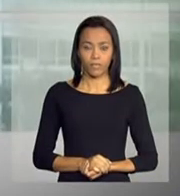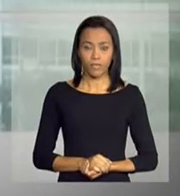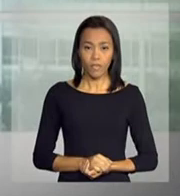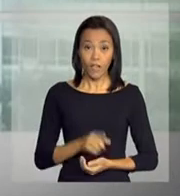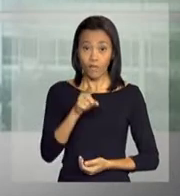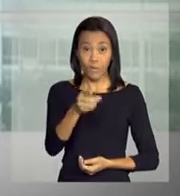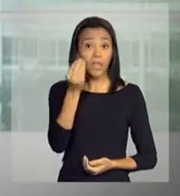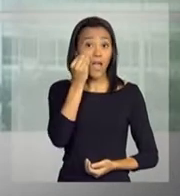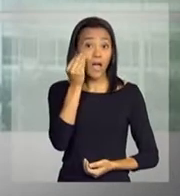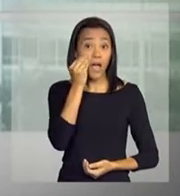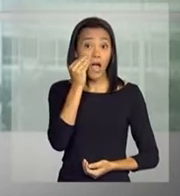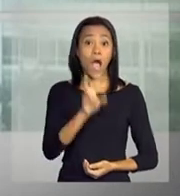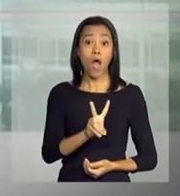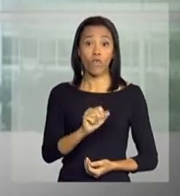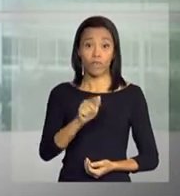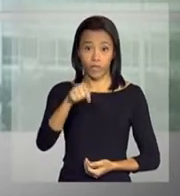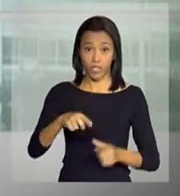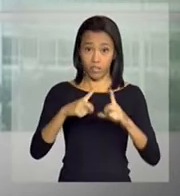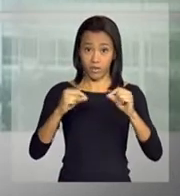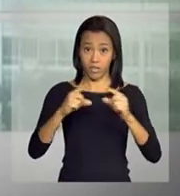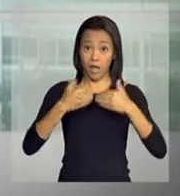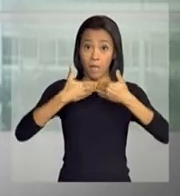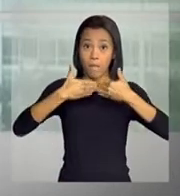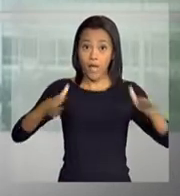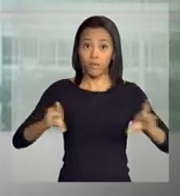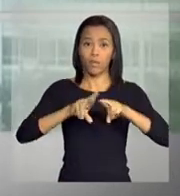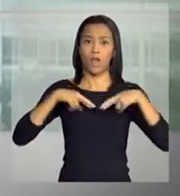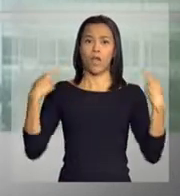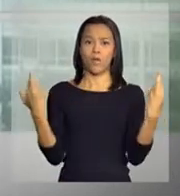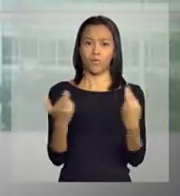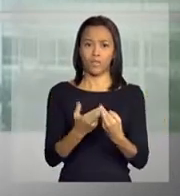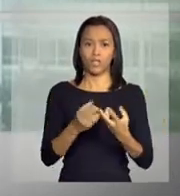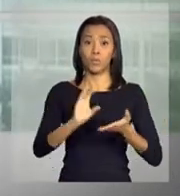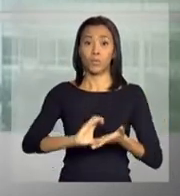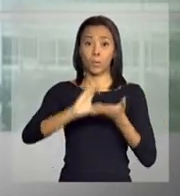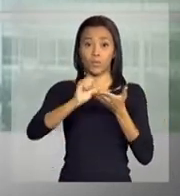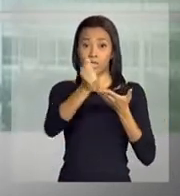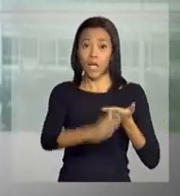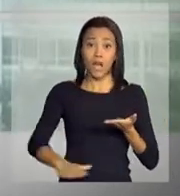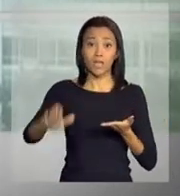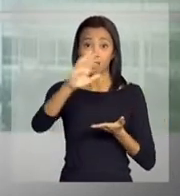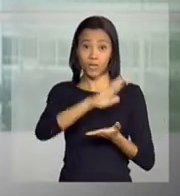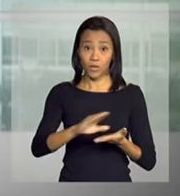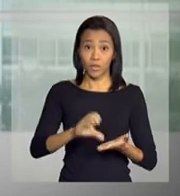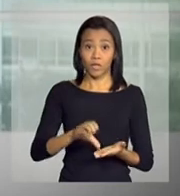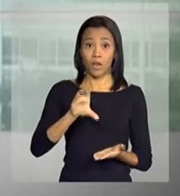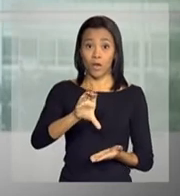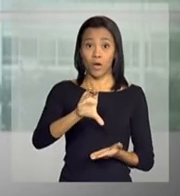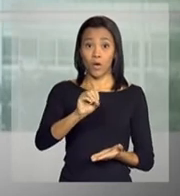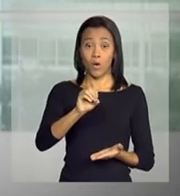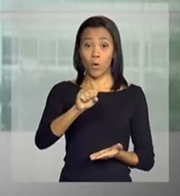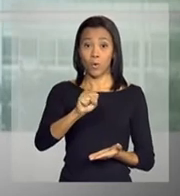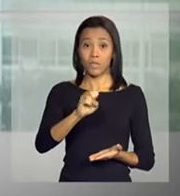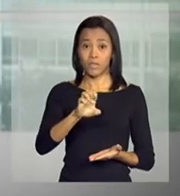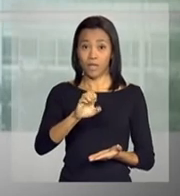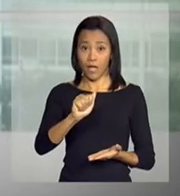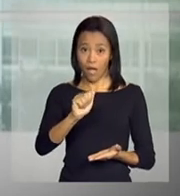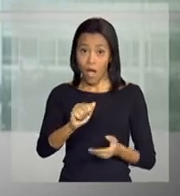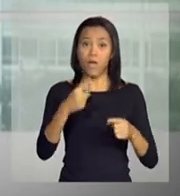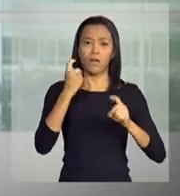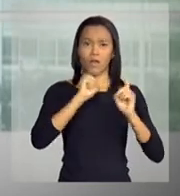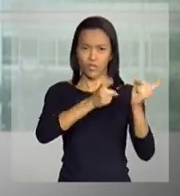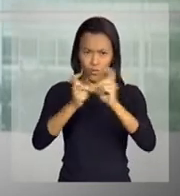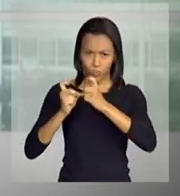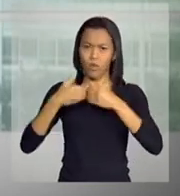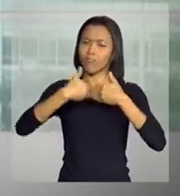Você acompanhou ao vivo de Brasília a abertura da reunião do Conselho Nacional de Segurança Alimentar, o Concea. Os debates